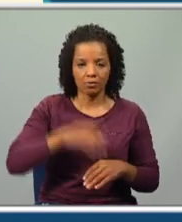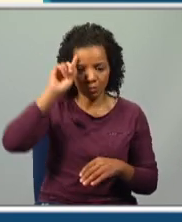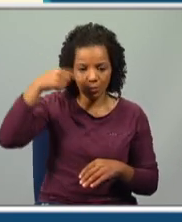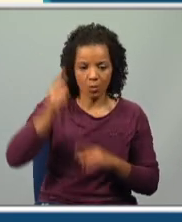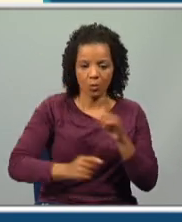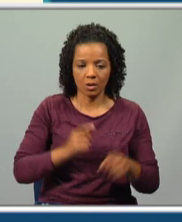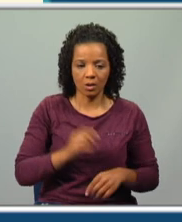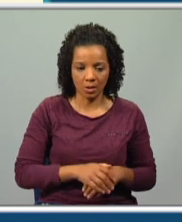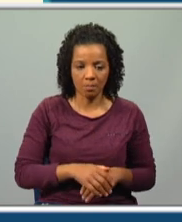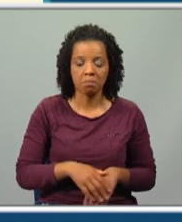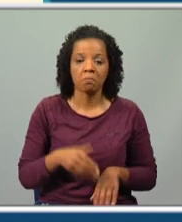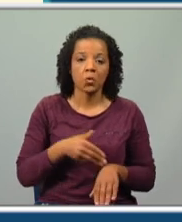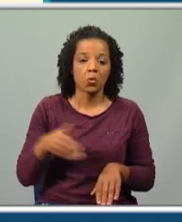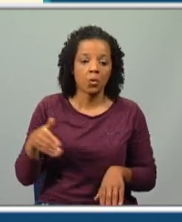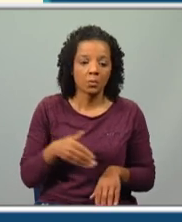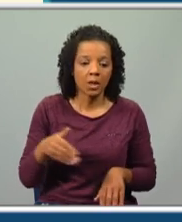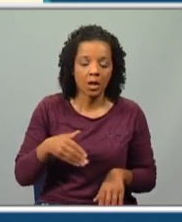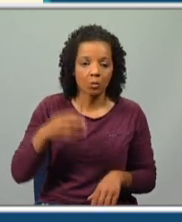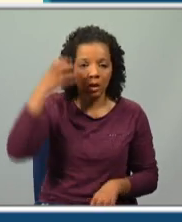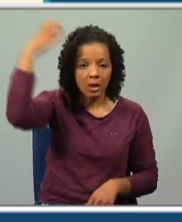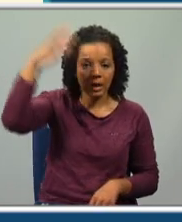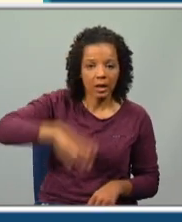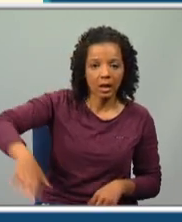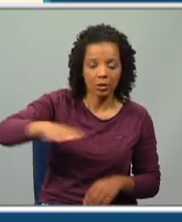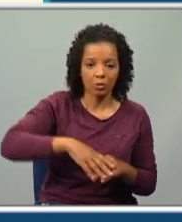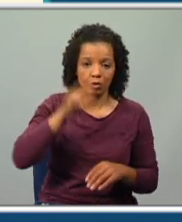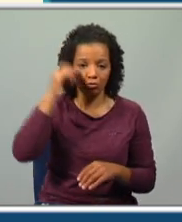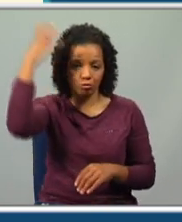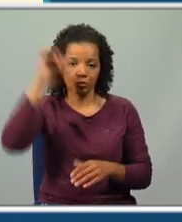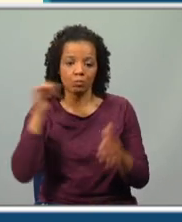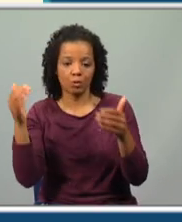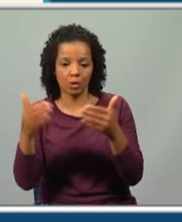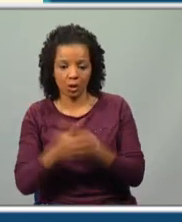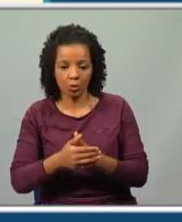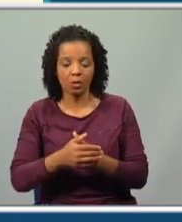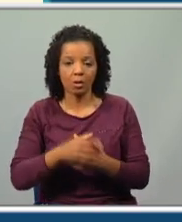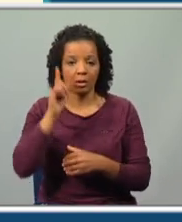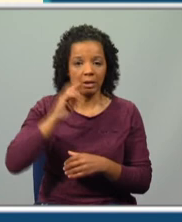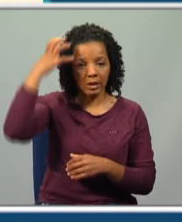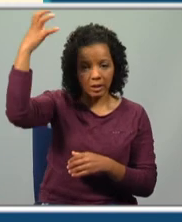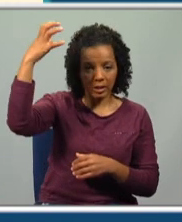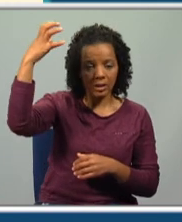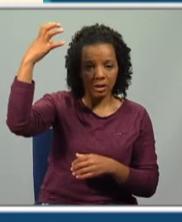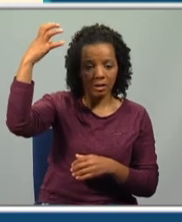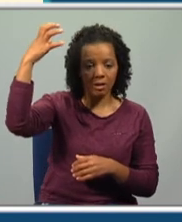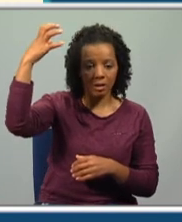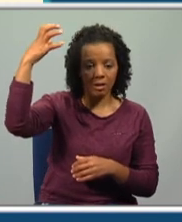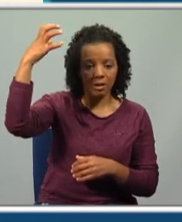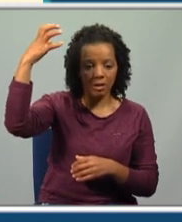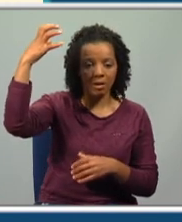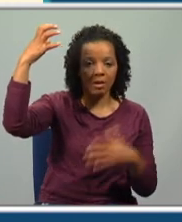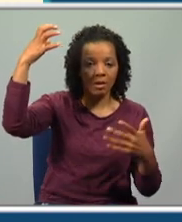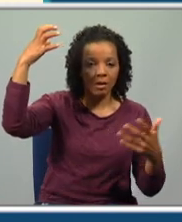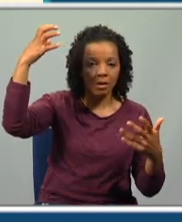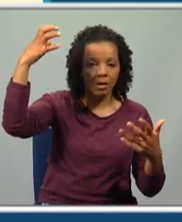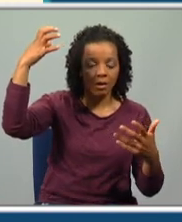saber que num determinado reino, o rei morreu, deixando a rainha, então uma rainha a quem morre o rei